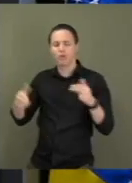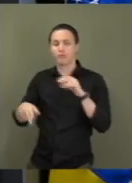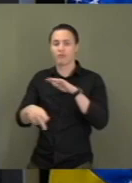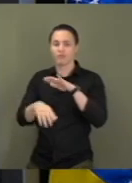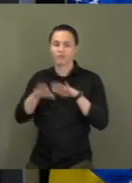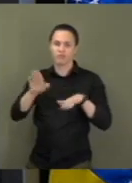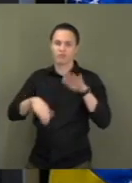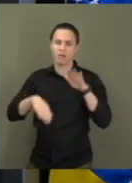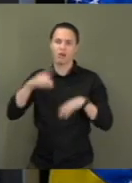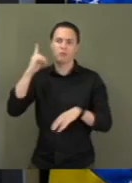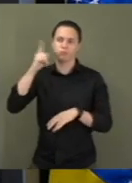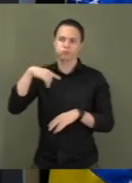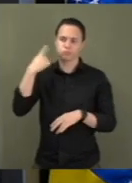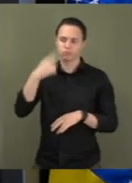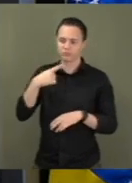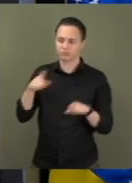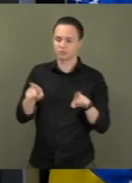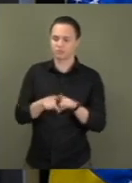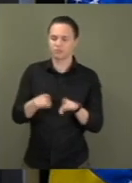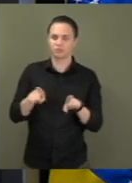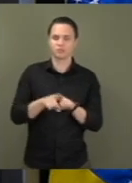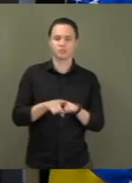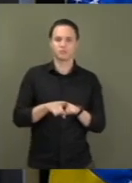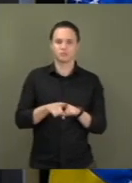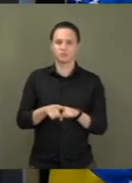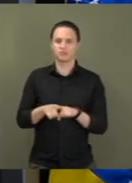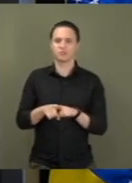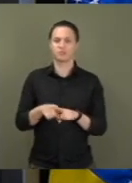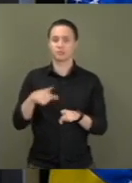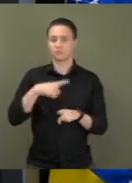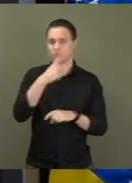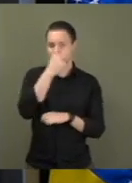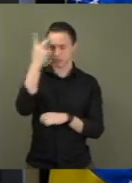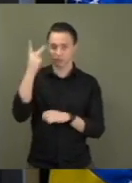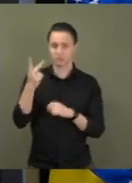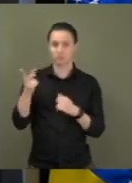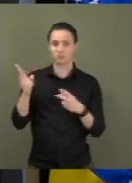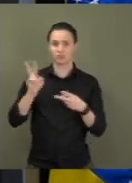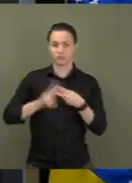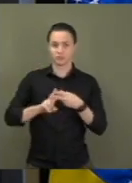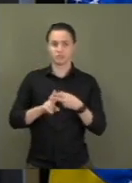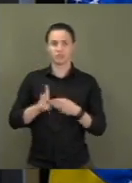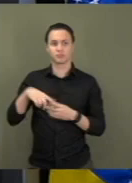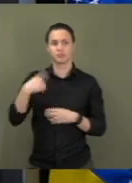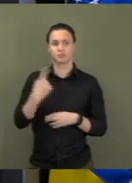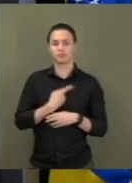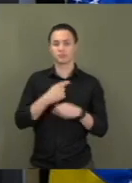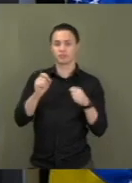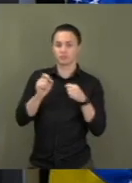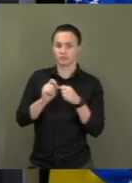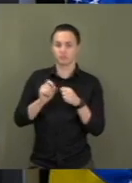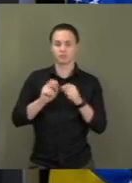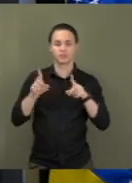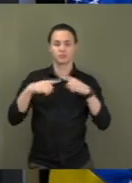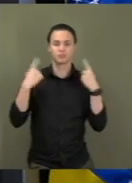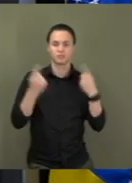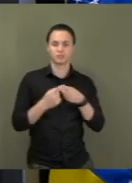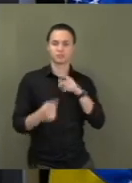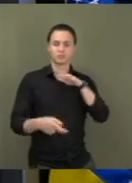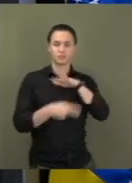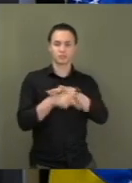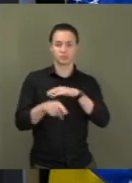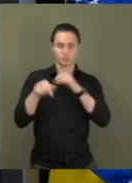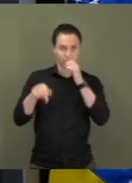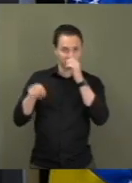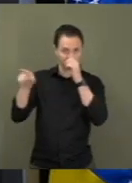advogados e familiares das pessoas presas. Fizemos até uma coletiva aqui no Congresso Nacional, ali no